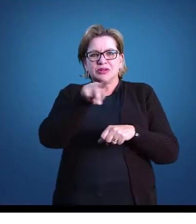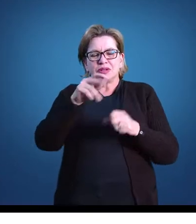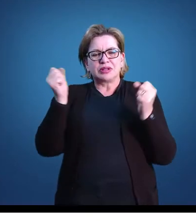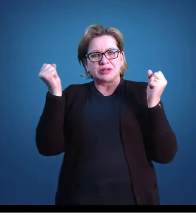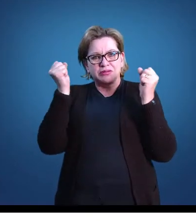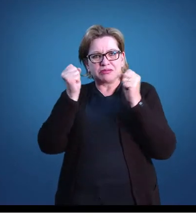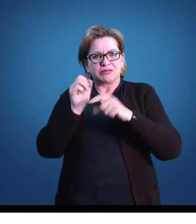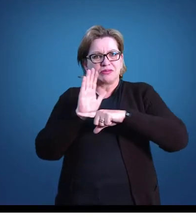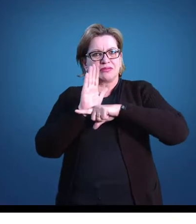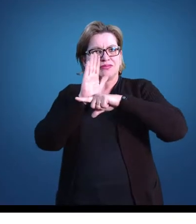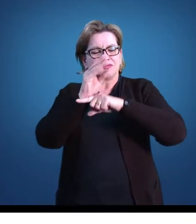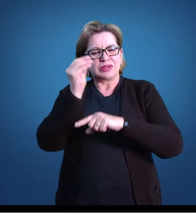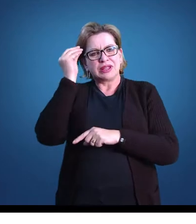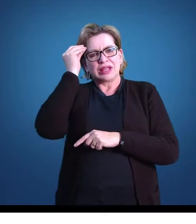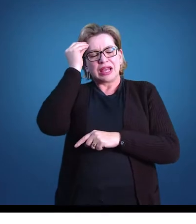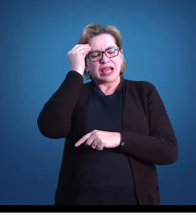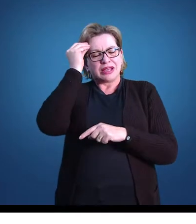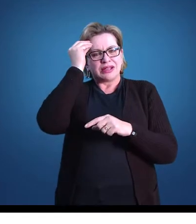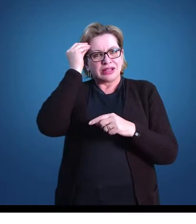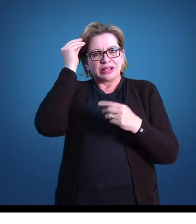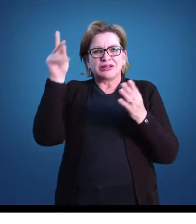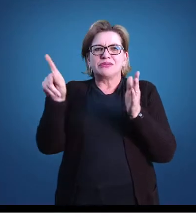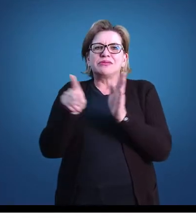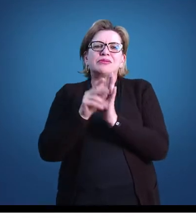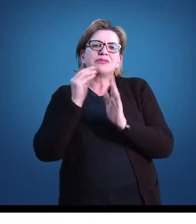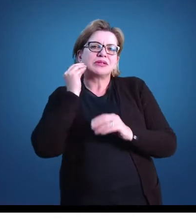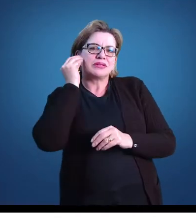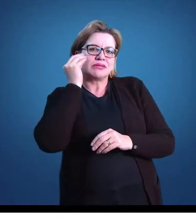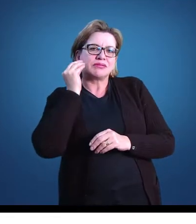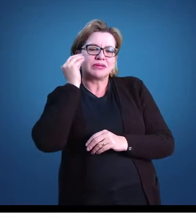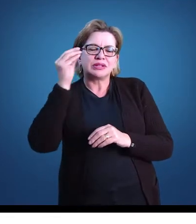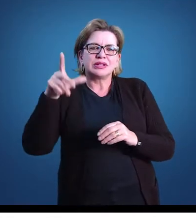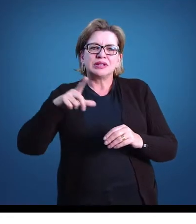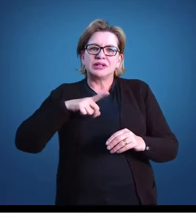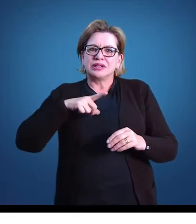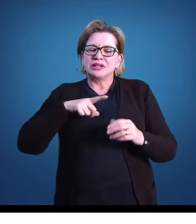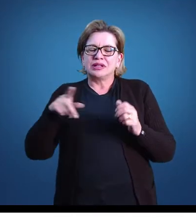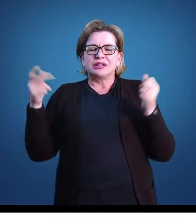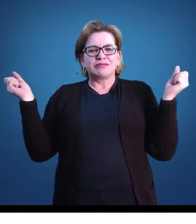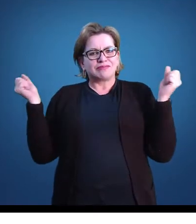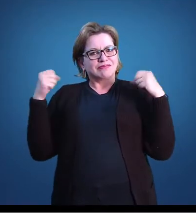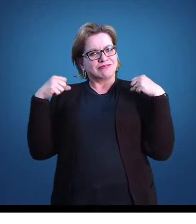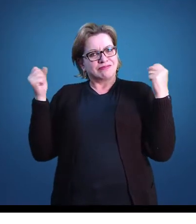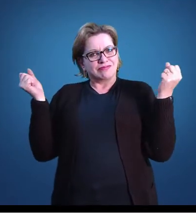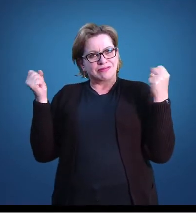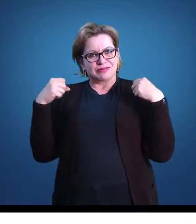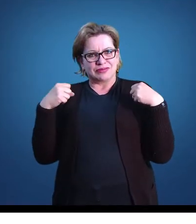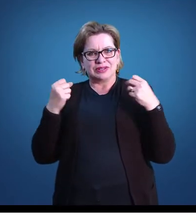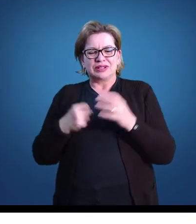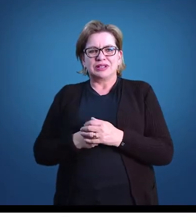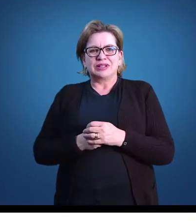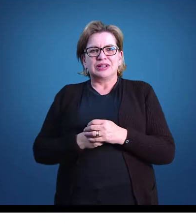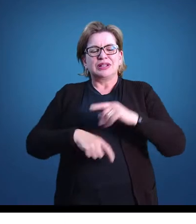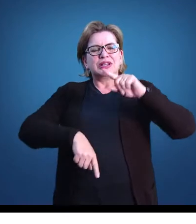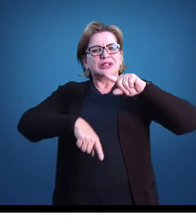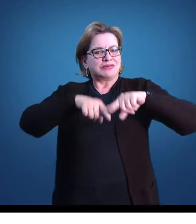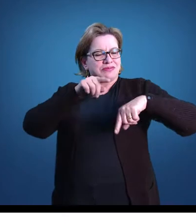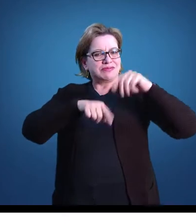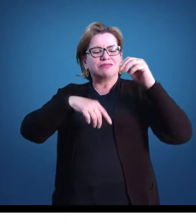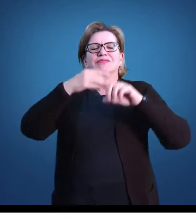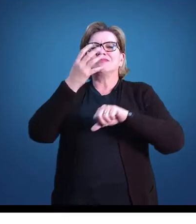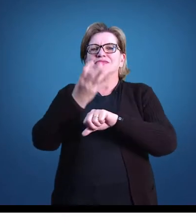contribuir nas nossas reflexões a partir das suas experiências com a Educação Física. Nós vimos no nosso material da